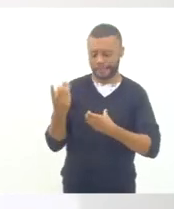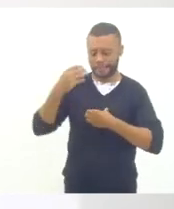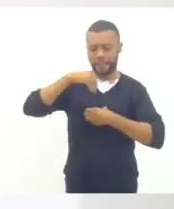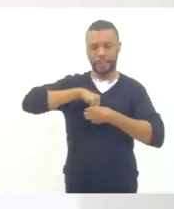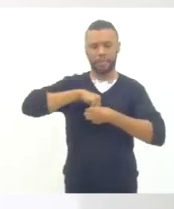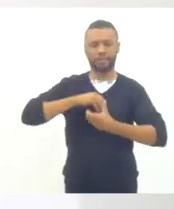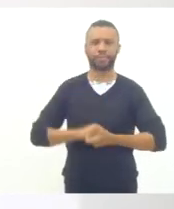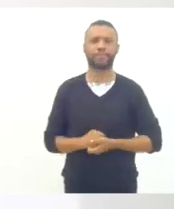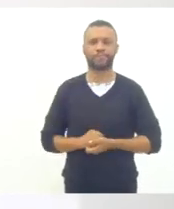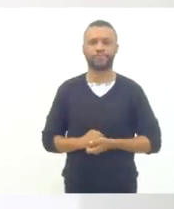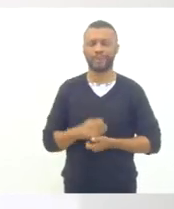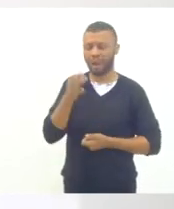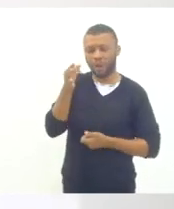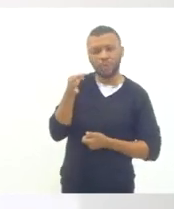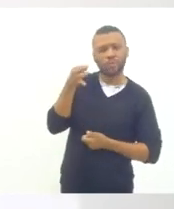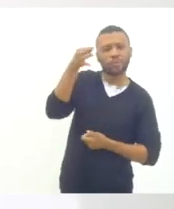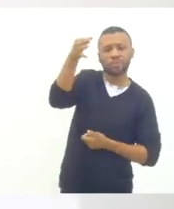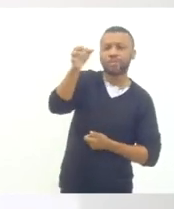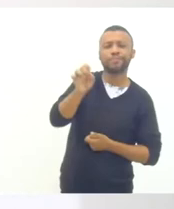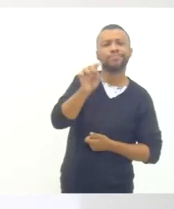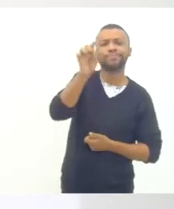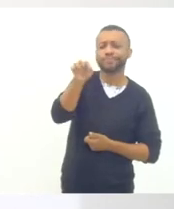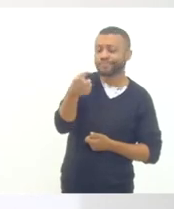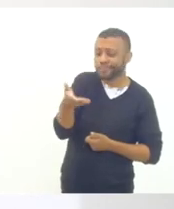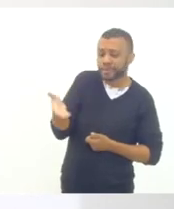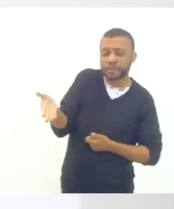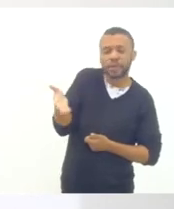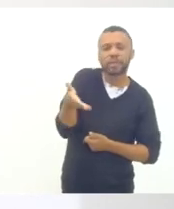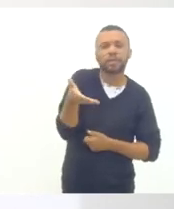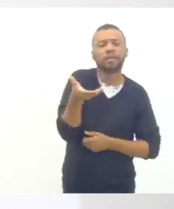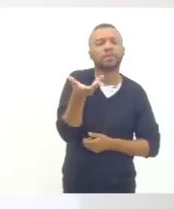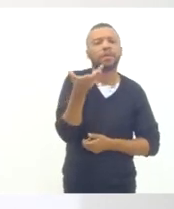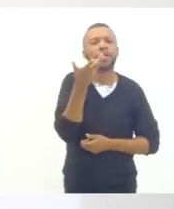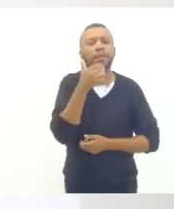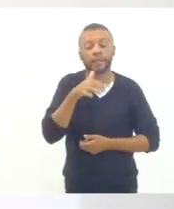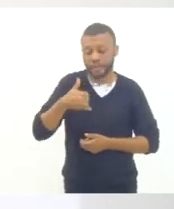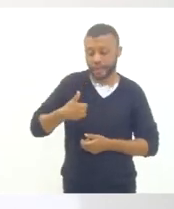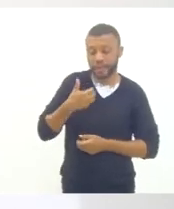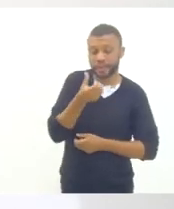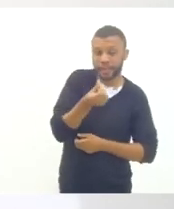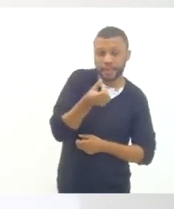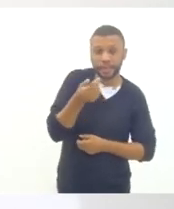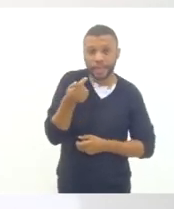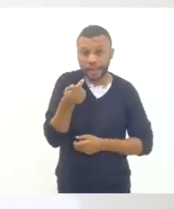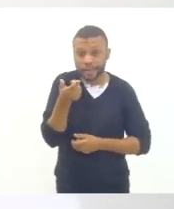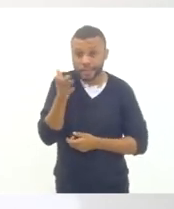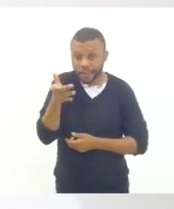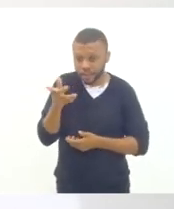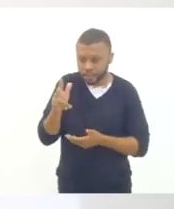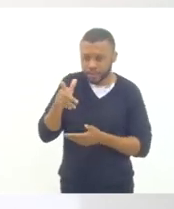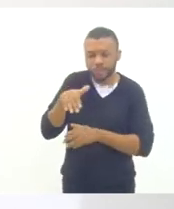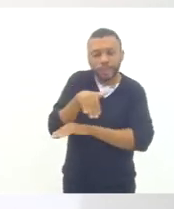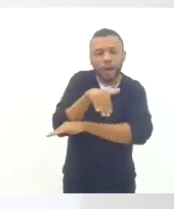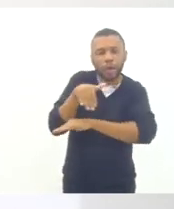Para onde vai o futuro dessas crianças? Se aos seis anos, sete anos, eles já estão na rua pedindo.